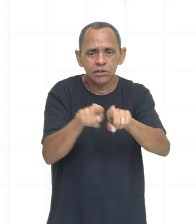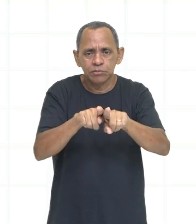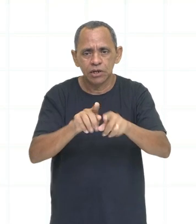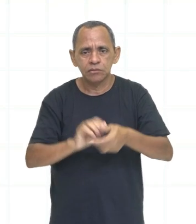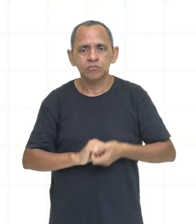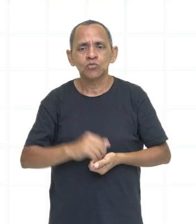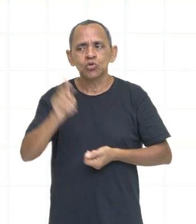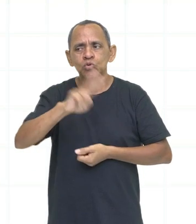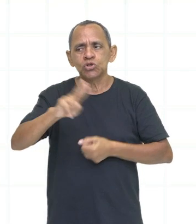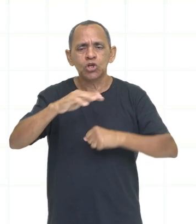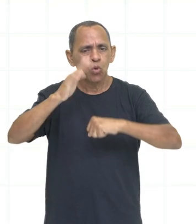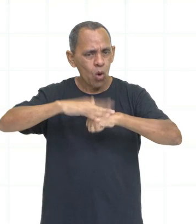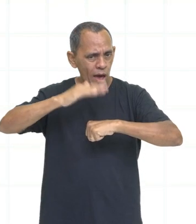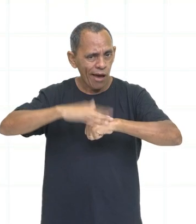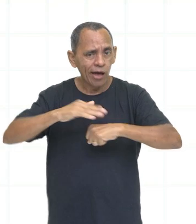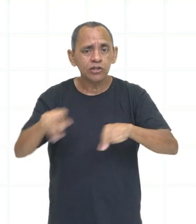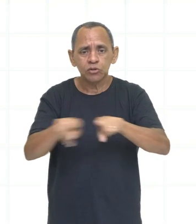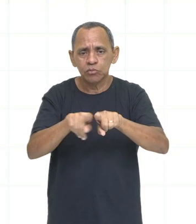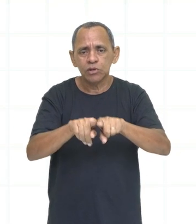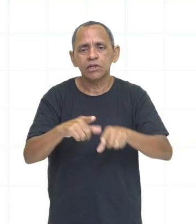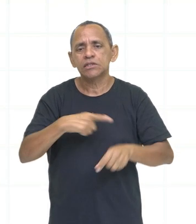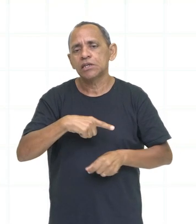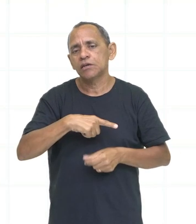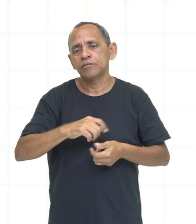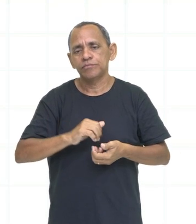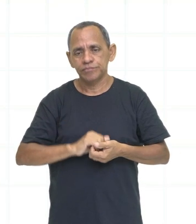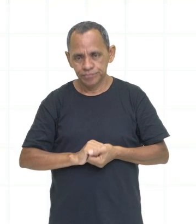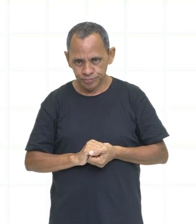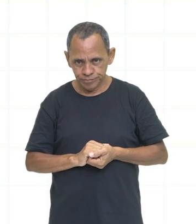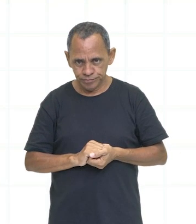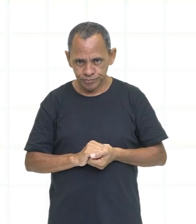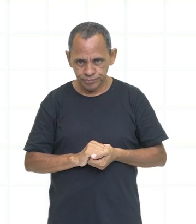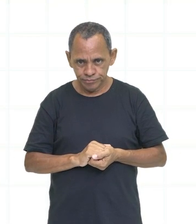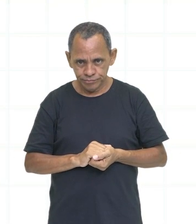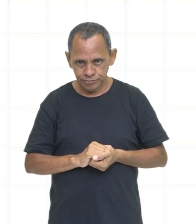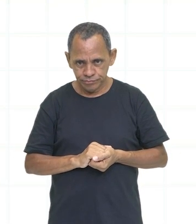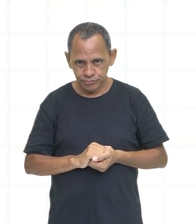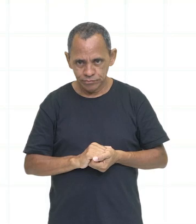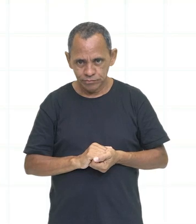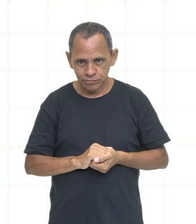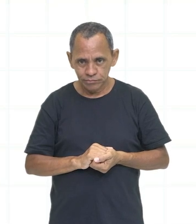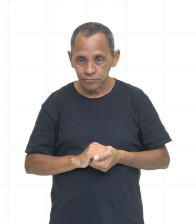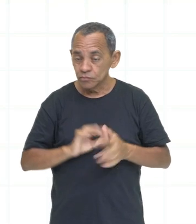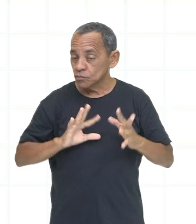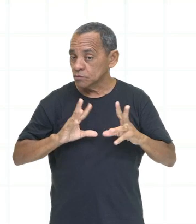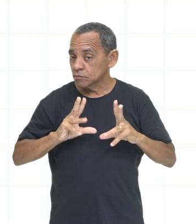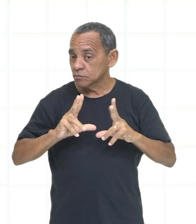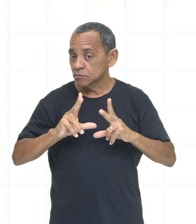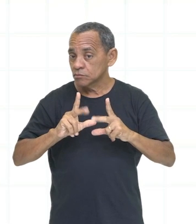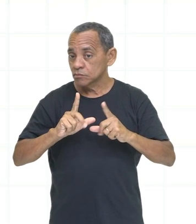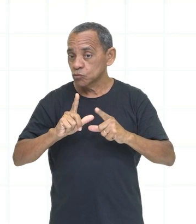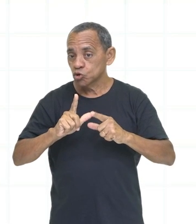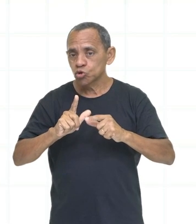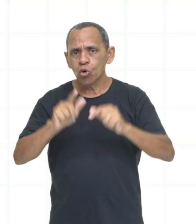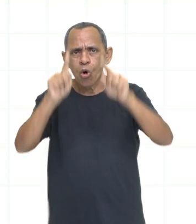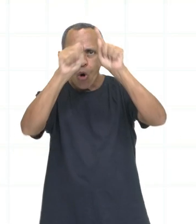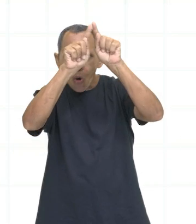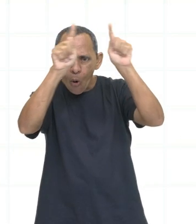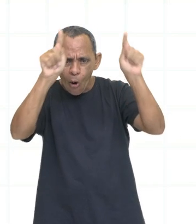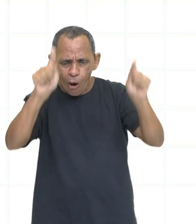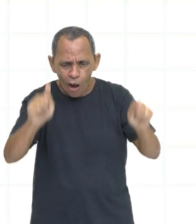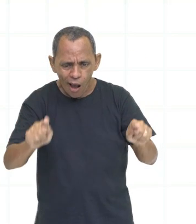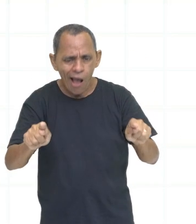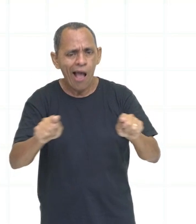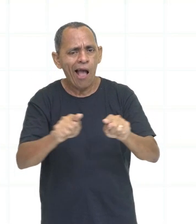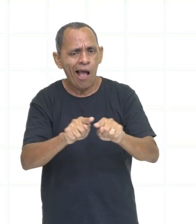by himself, sozinho. Ele construiu toda a prateleira de livros,